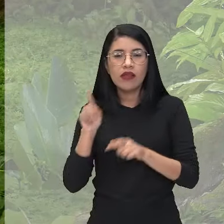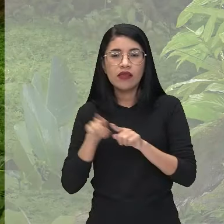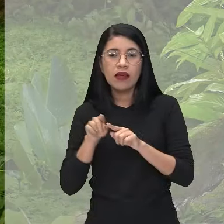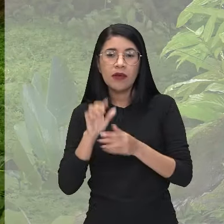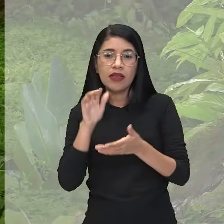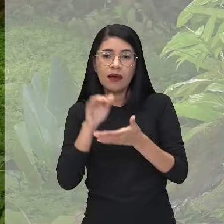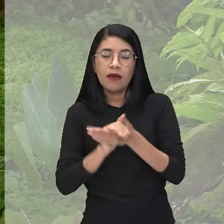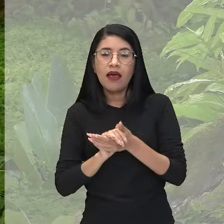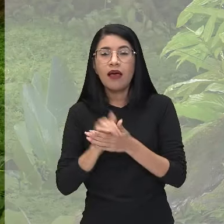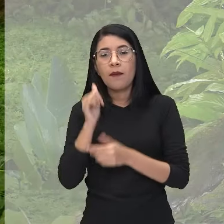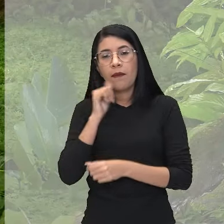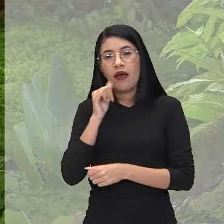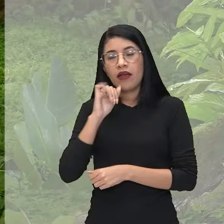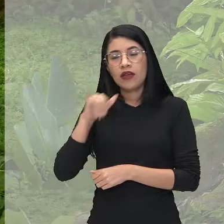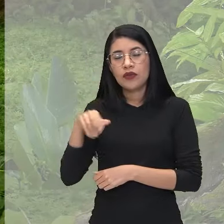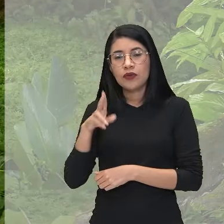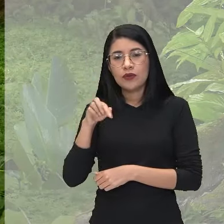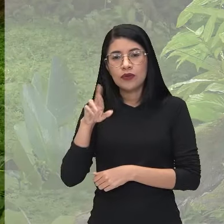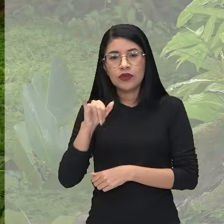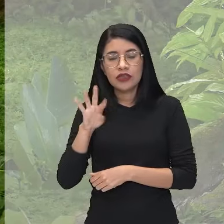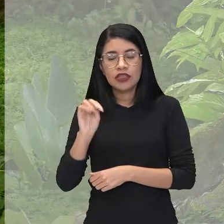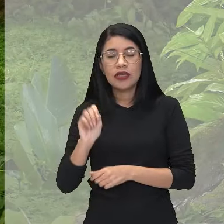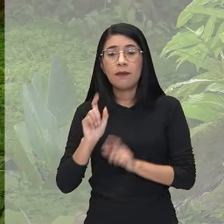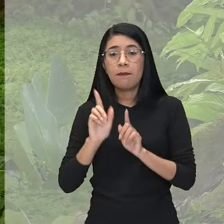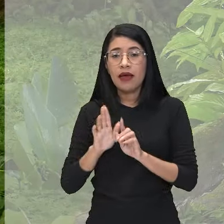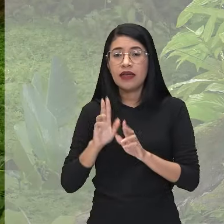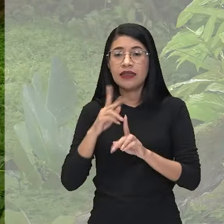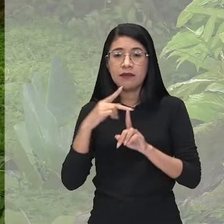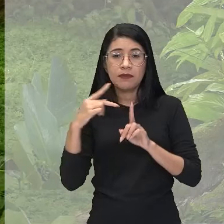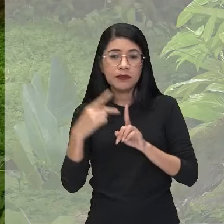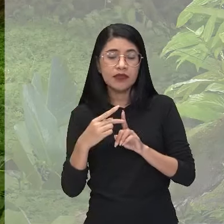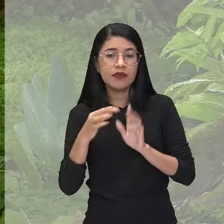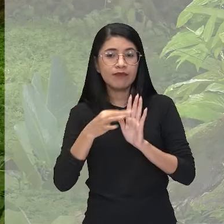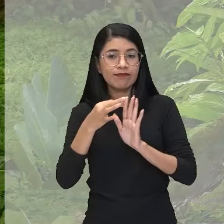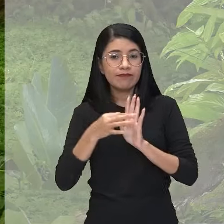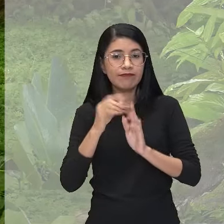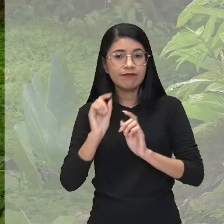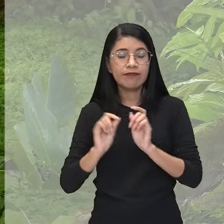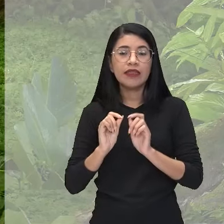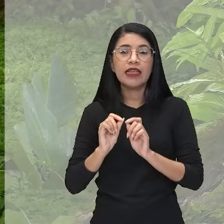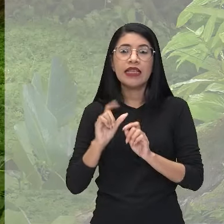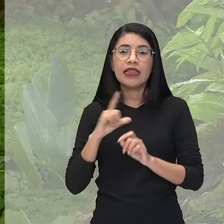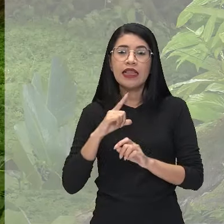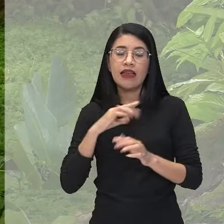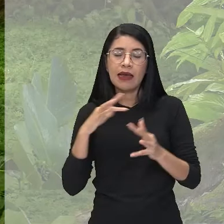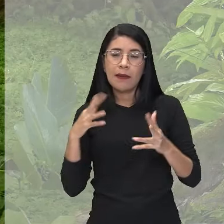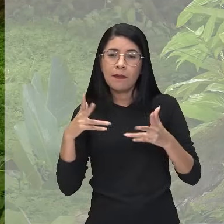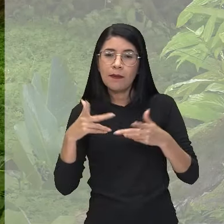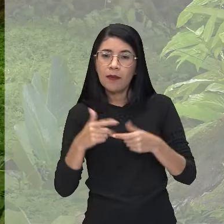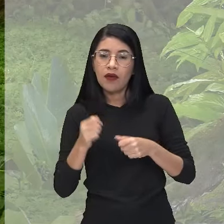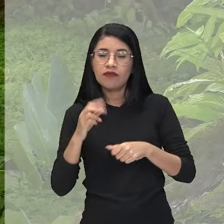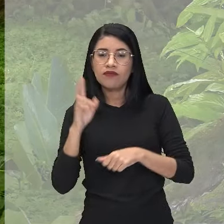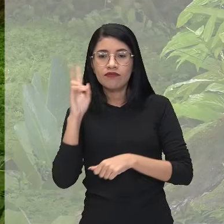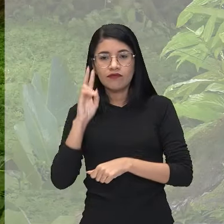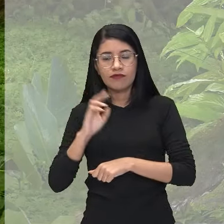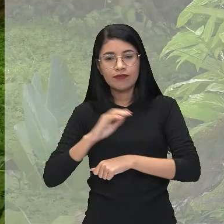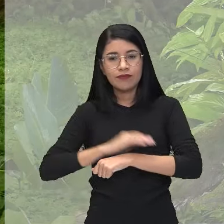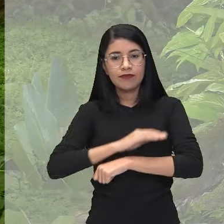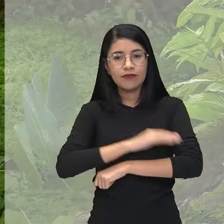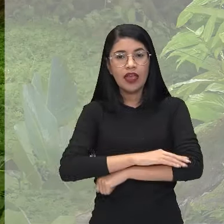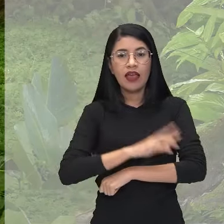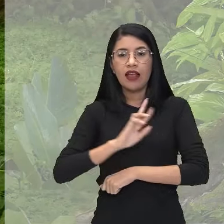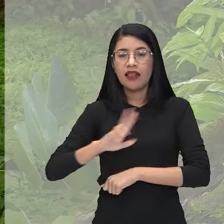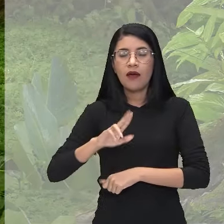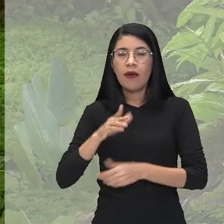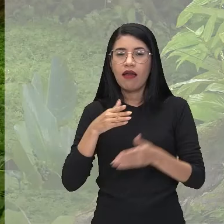moça, Juruti. Porém, não se deve perder a perspectiva crítica posto, né? A maravilhosa história do sapo-taro-beque não